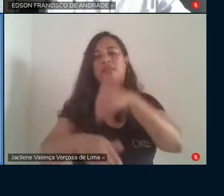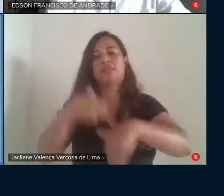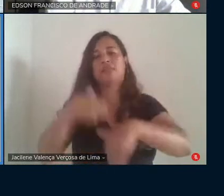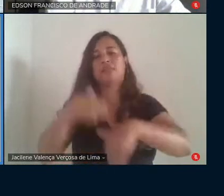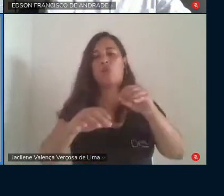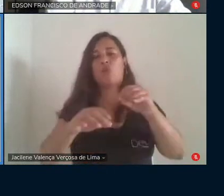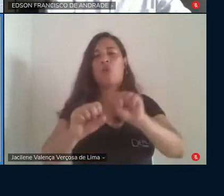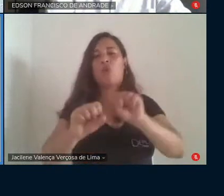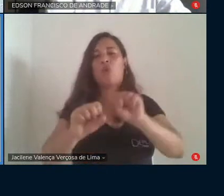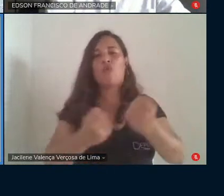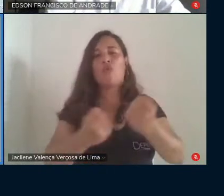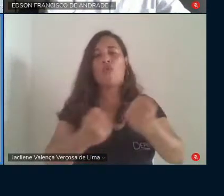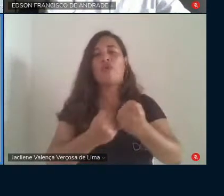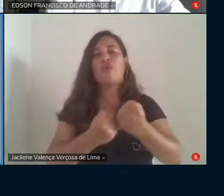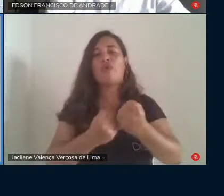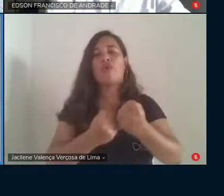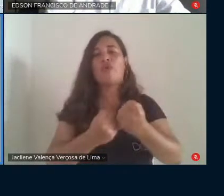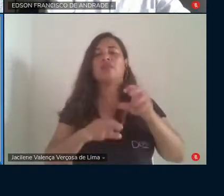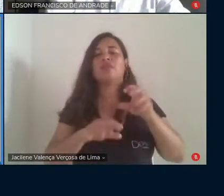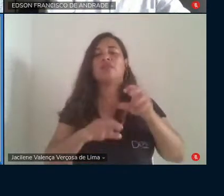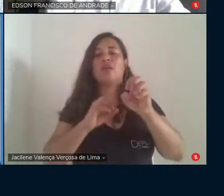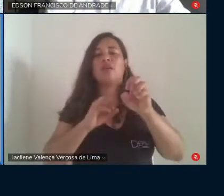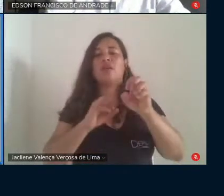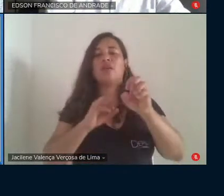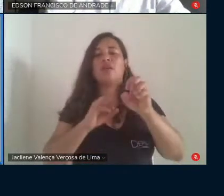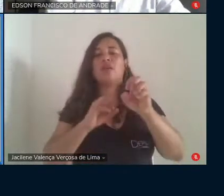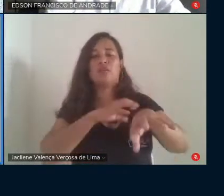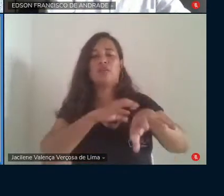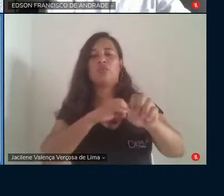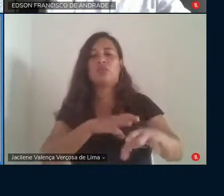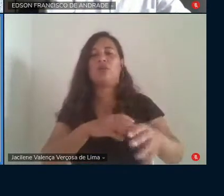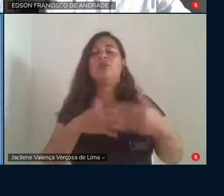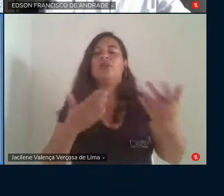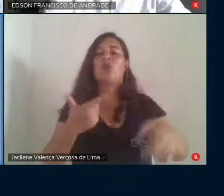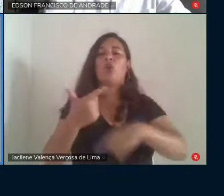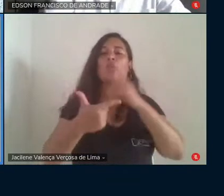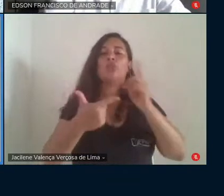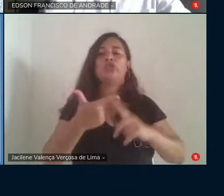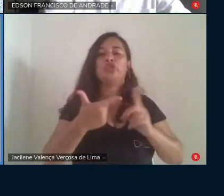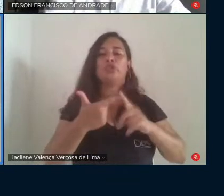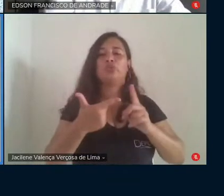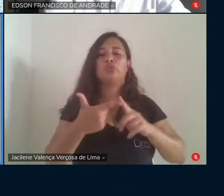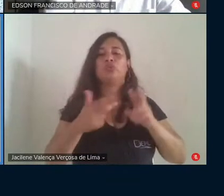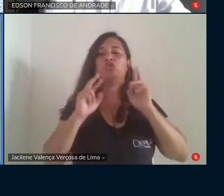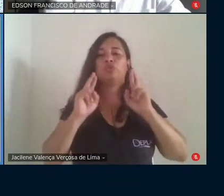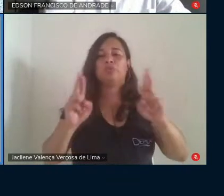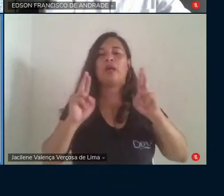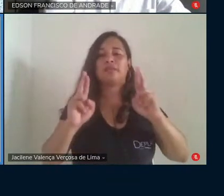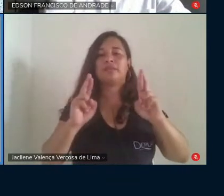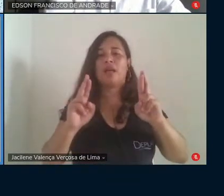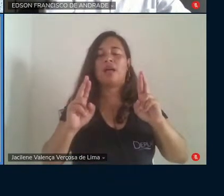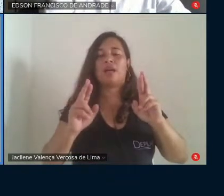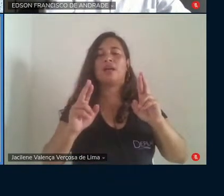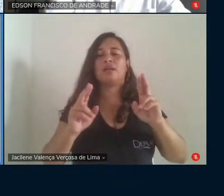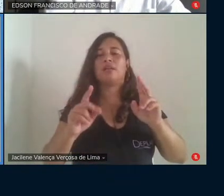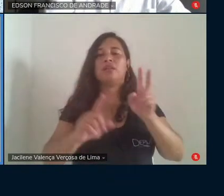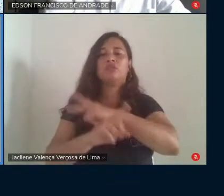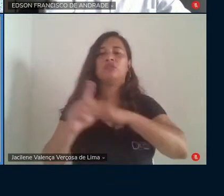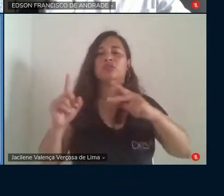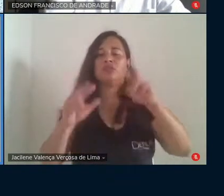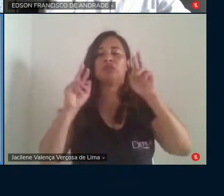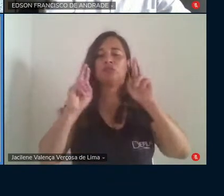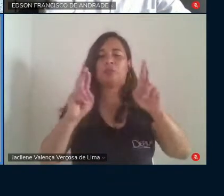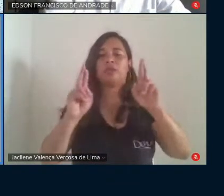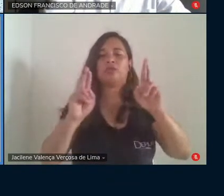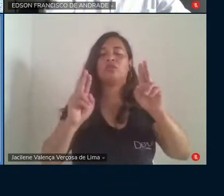Popular de Educação. Um segundo esperançar, nessa perspectiva esperançosa, que